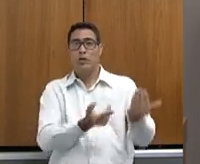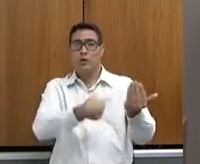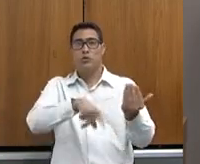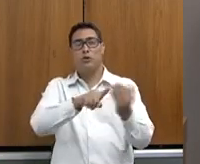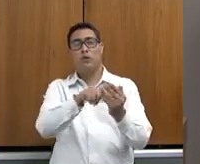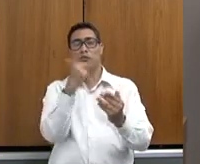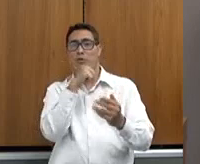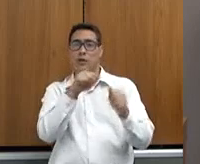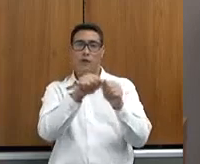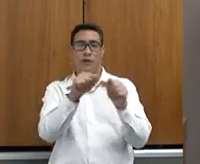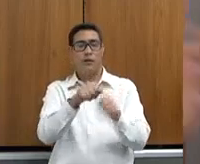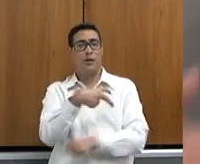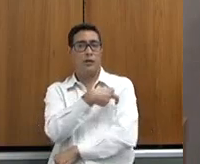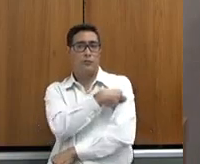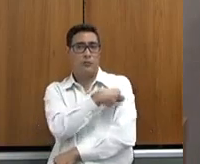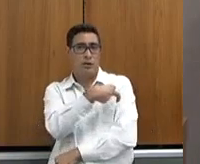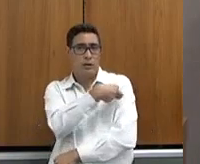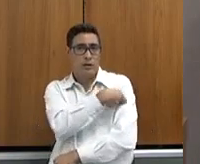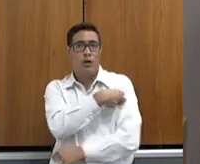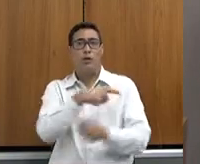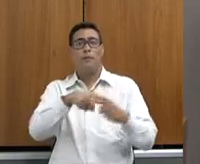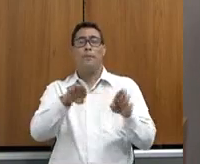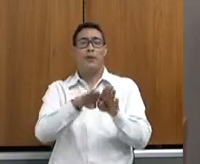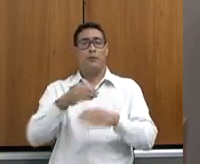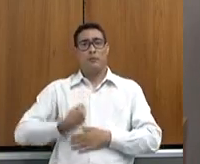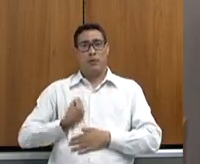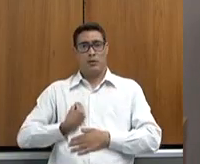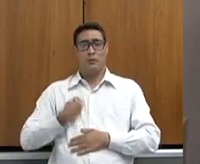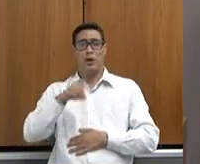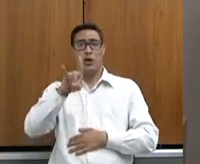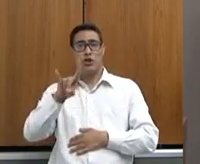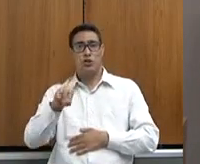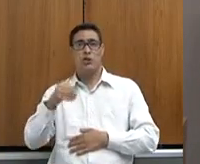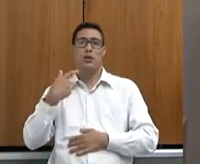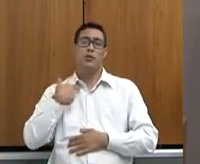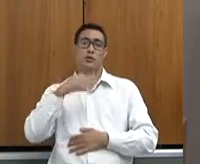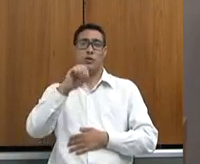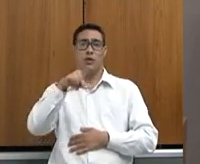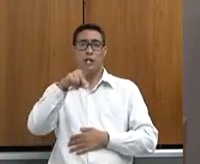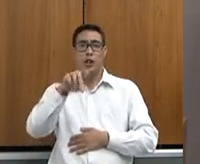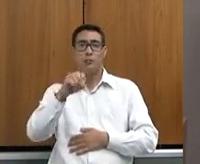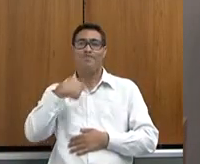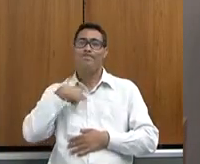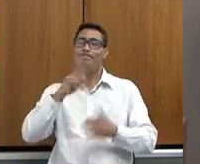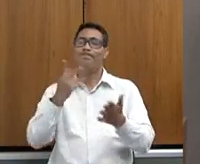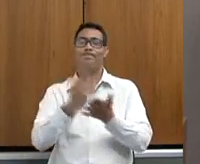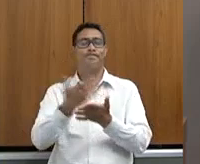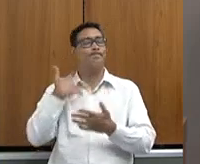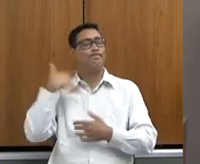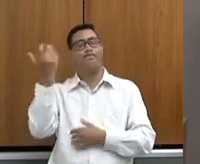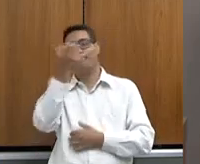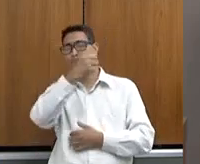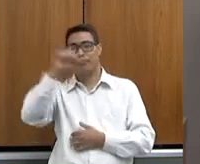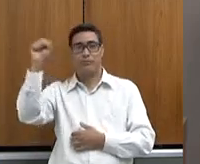questão de vacinações, começar a participar de dias de campo, e isso foi um sucesso, é um sucesso, é mudar